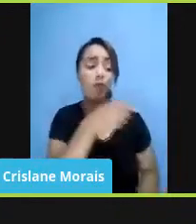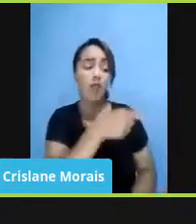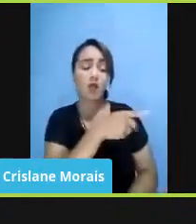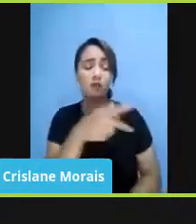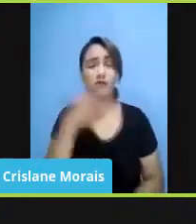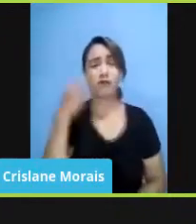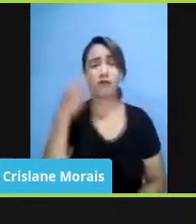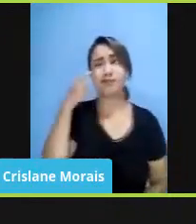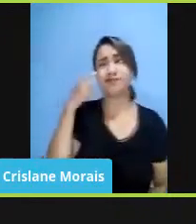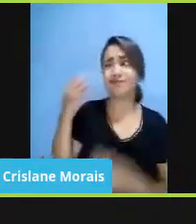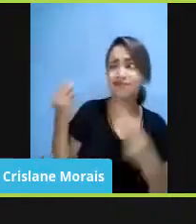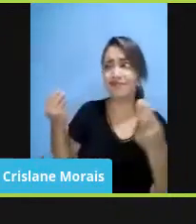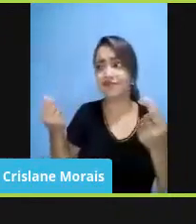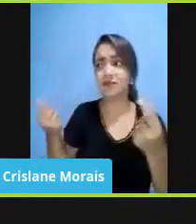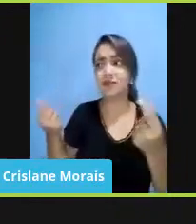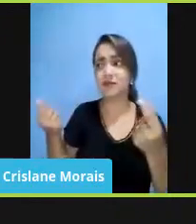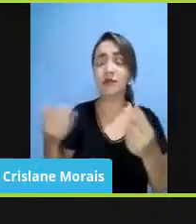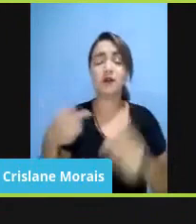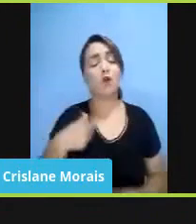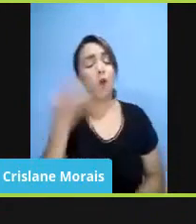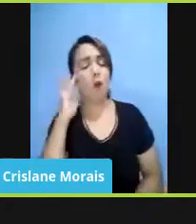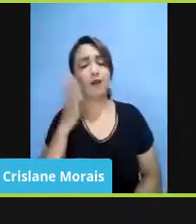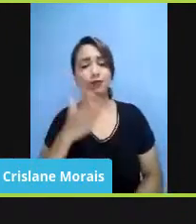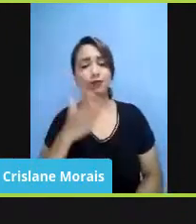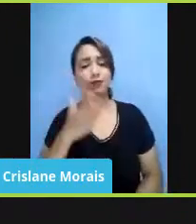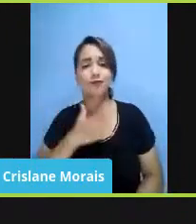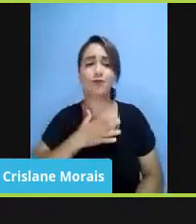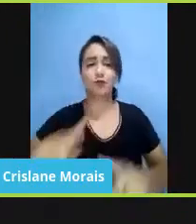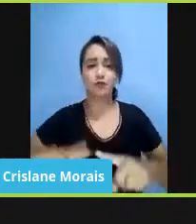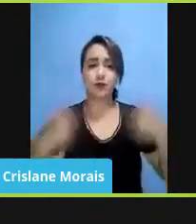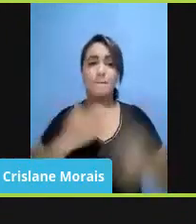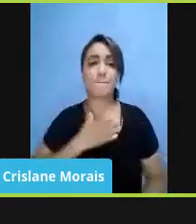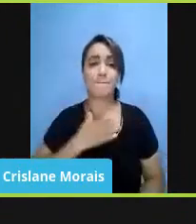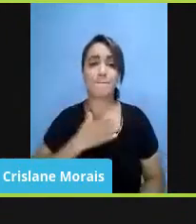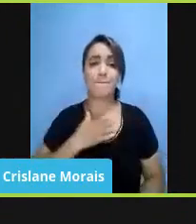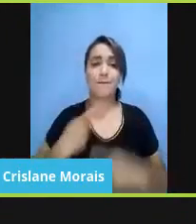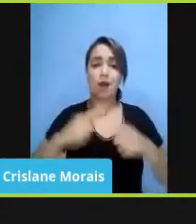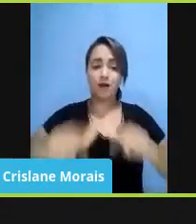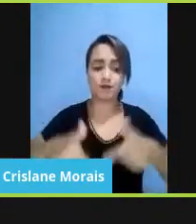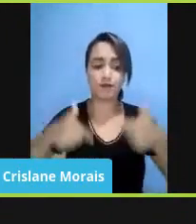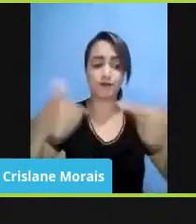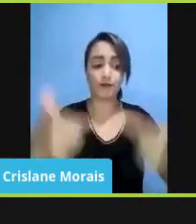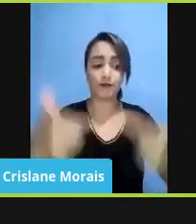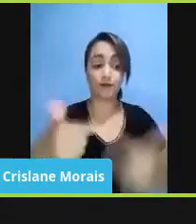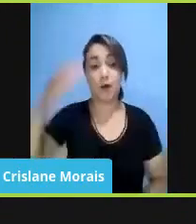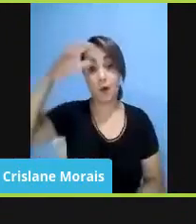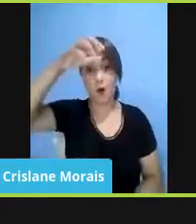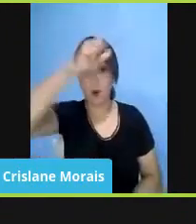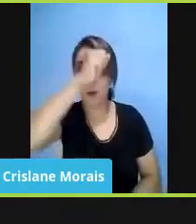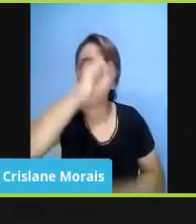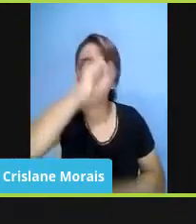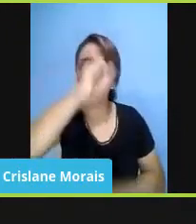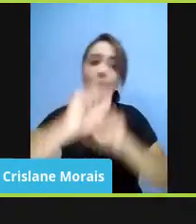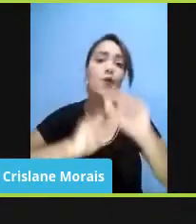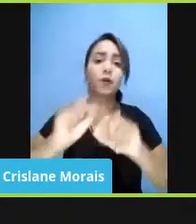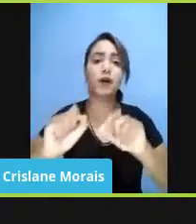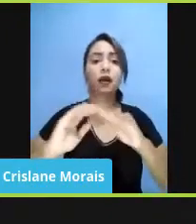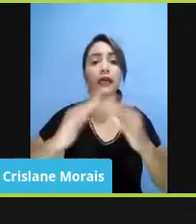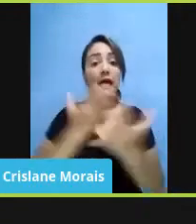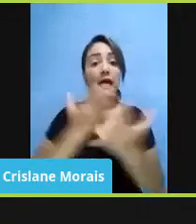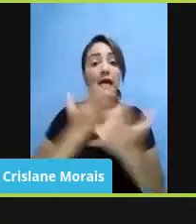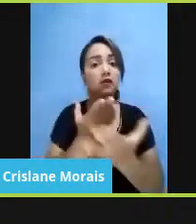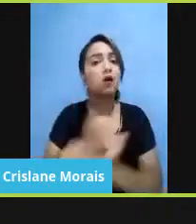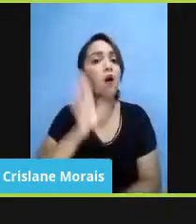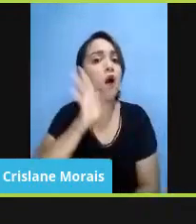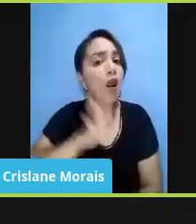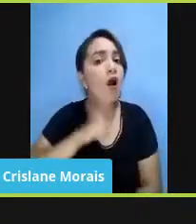outro desafio, que é essa luta para se compreender que a escola, ela é bacana, porque ela é o